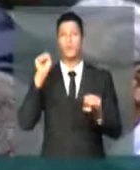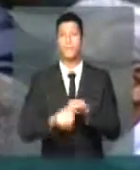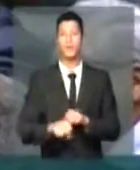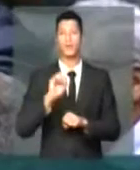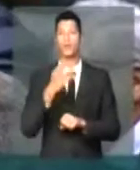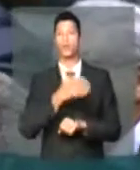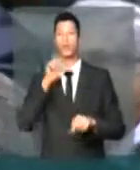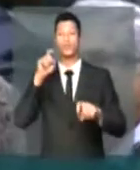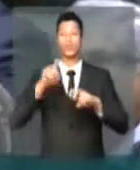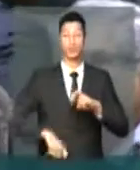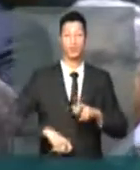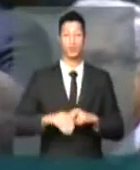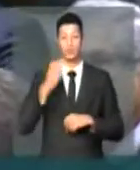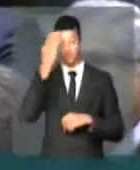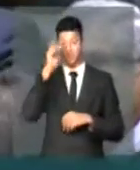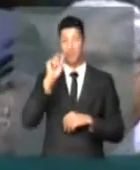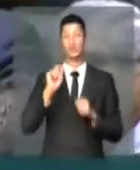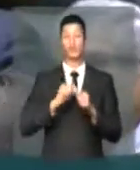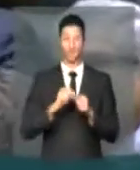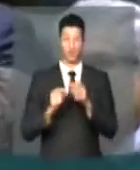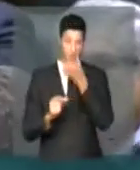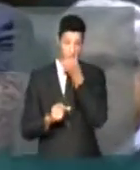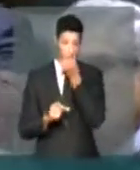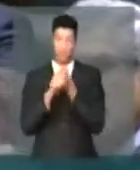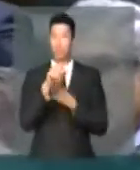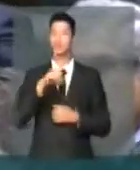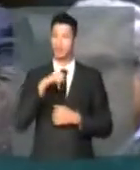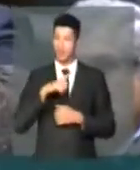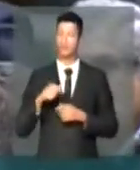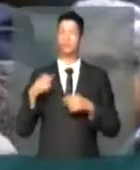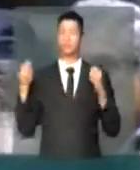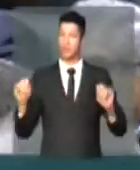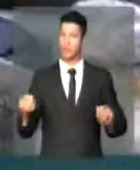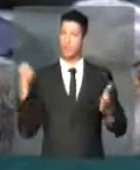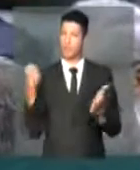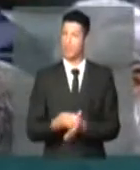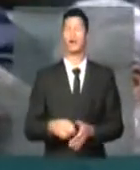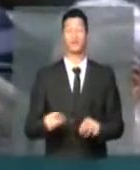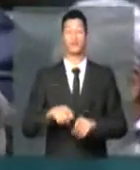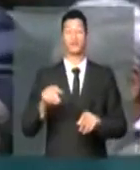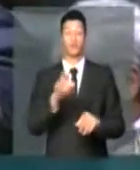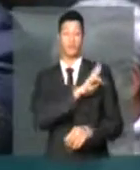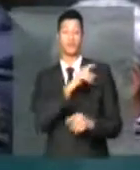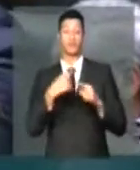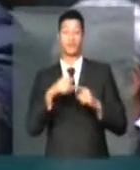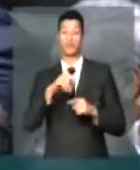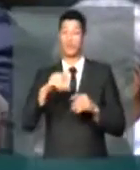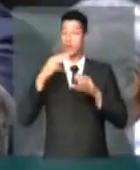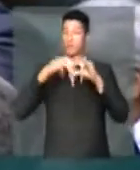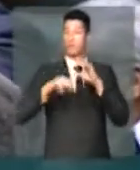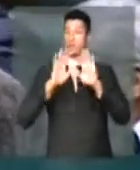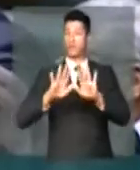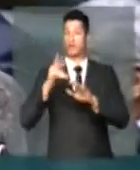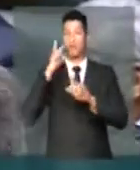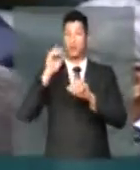ou quando estupra sabe o que está fazendo, ele tem de pagar pelos seus atos, porque senão a mensagem que